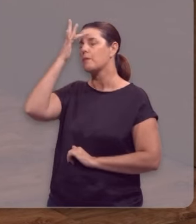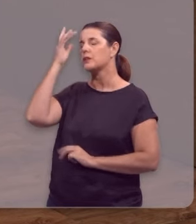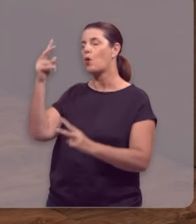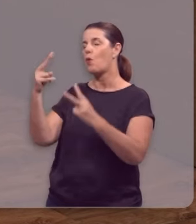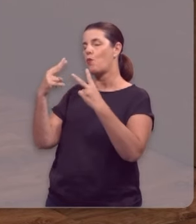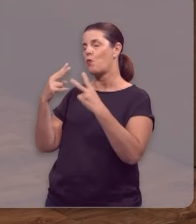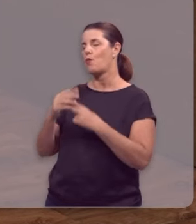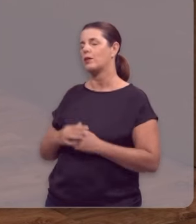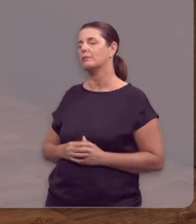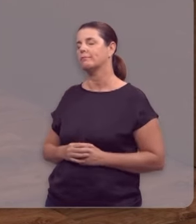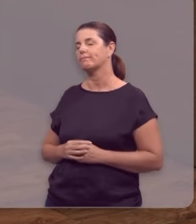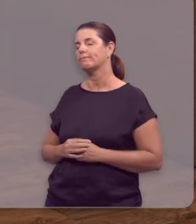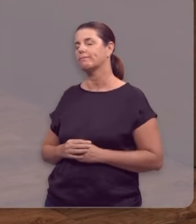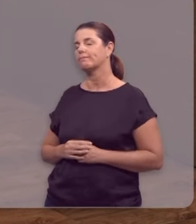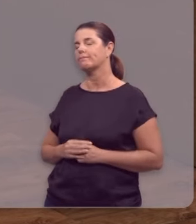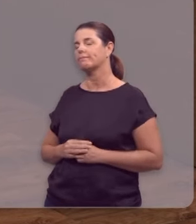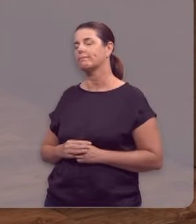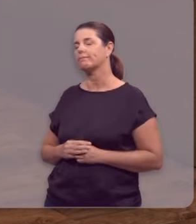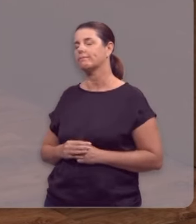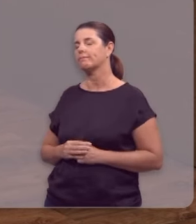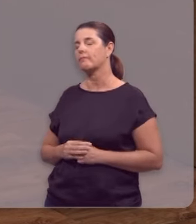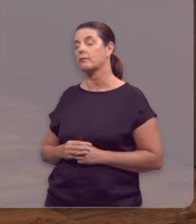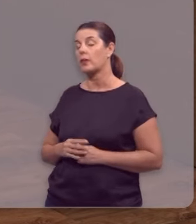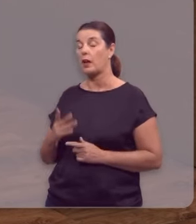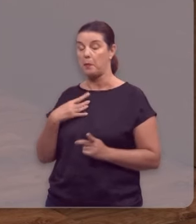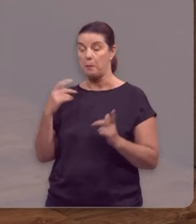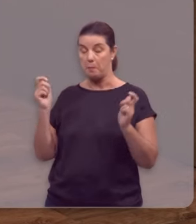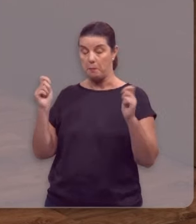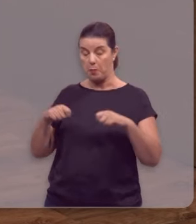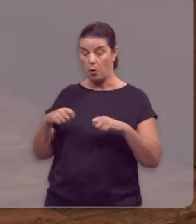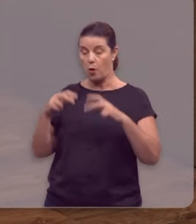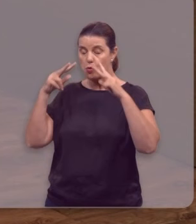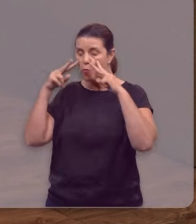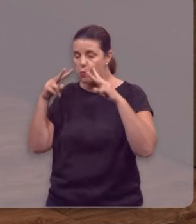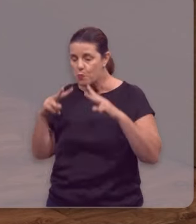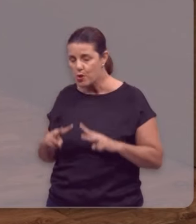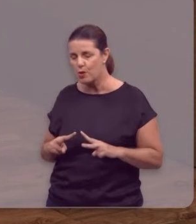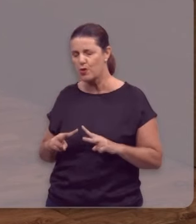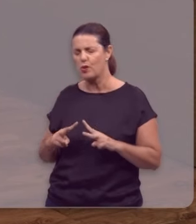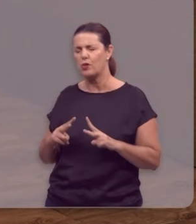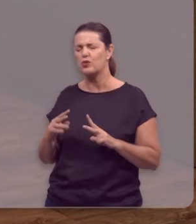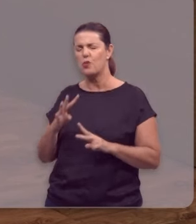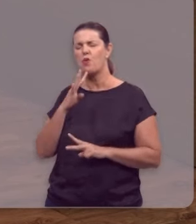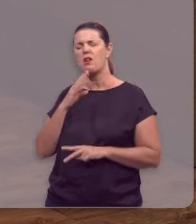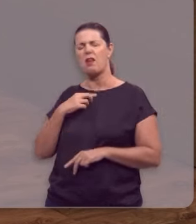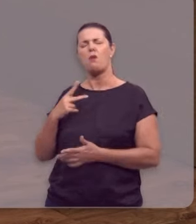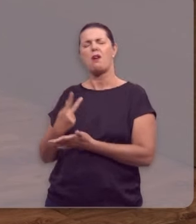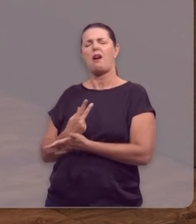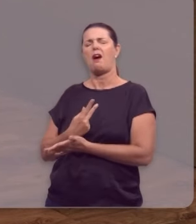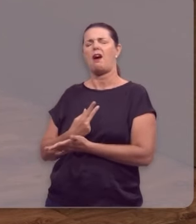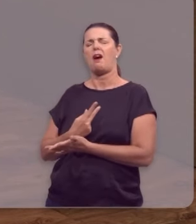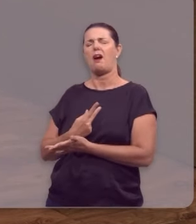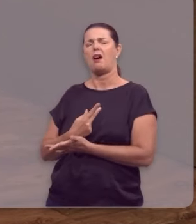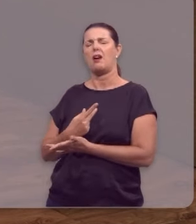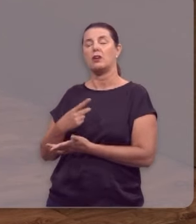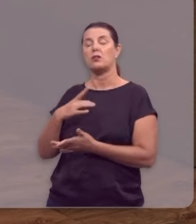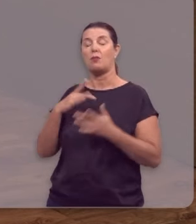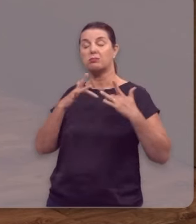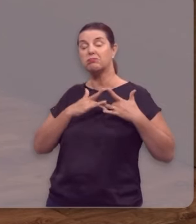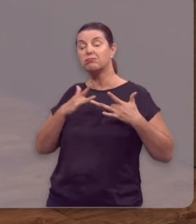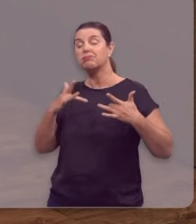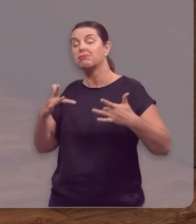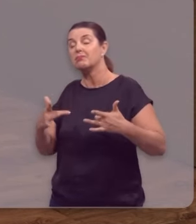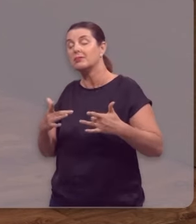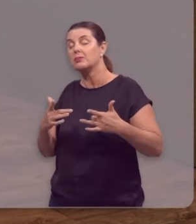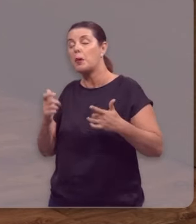nos assistem. Para que haja humildade para reconhecer o erro. E haja disposição